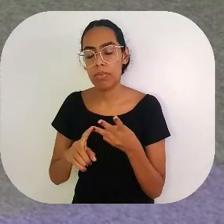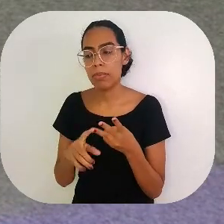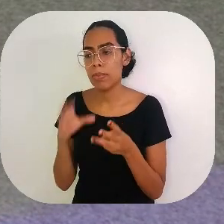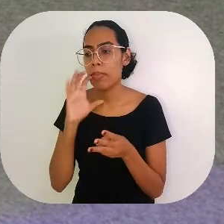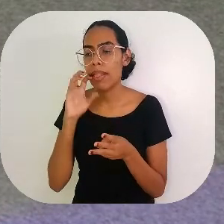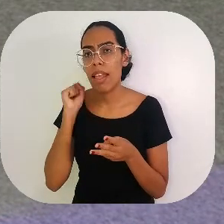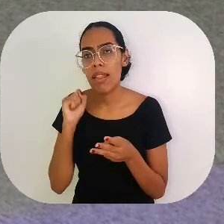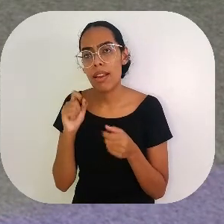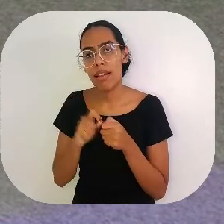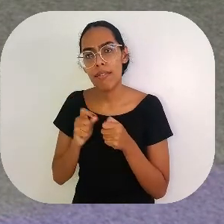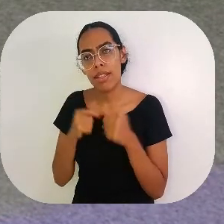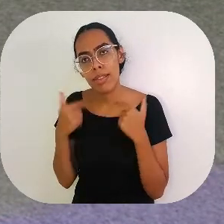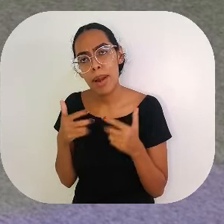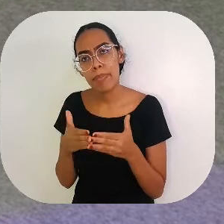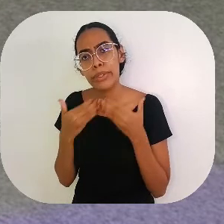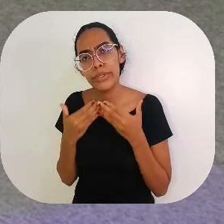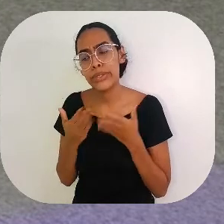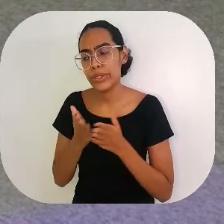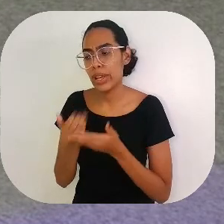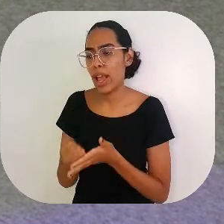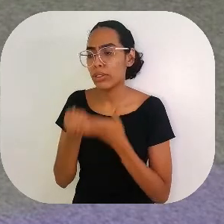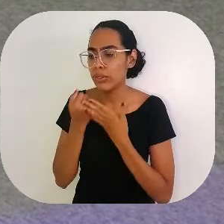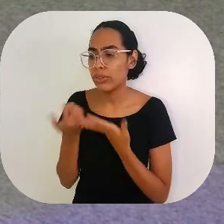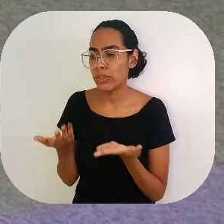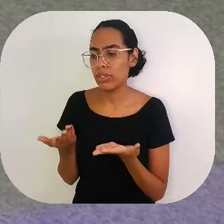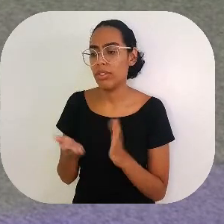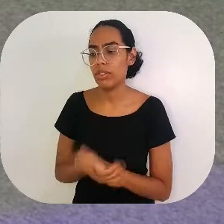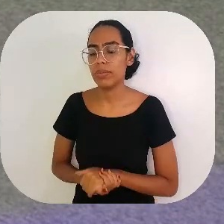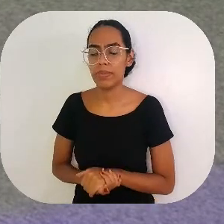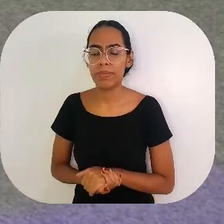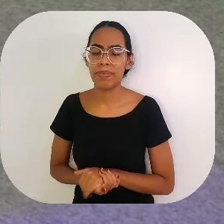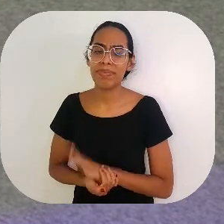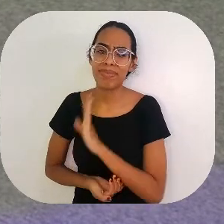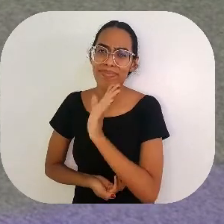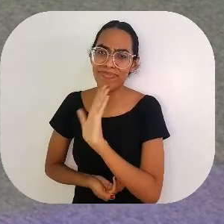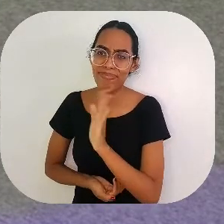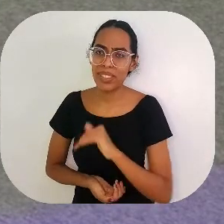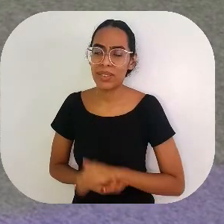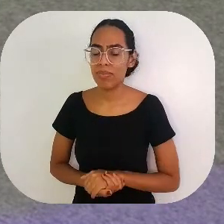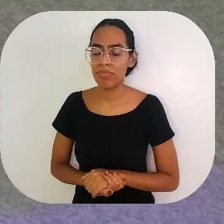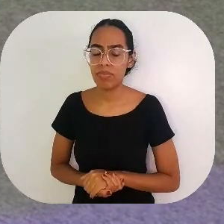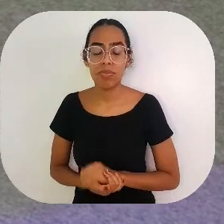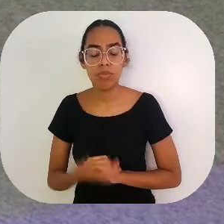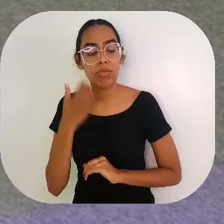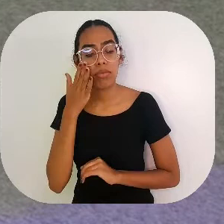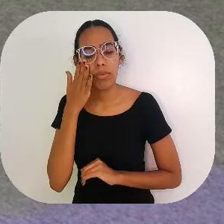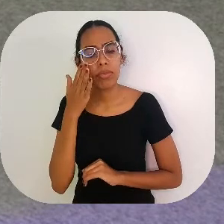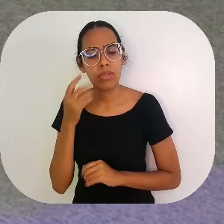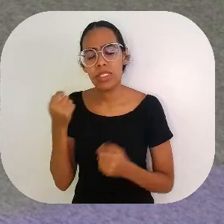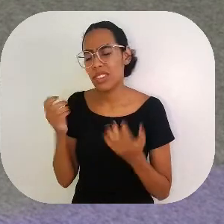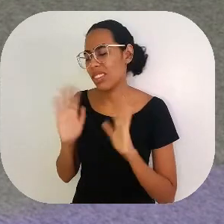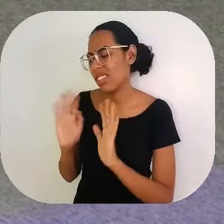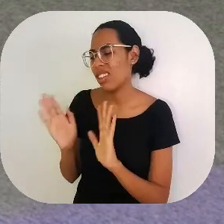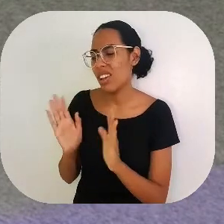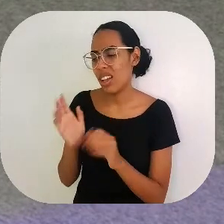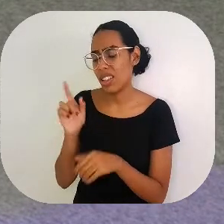pedir pra ele lhe dar um emprego. Não, mãe. Pra trabalhar na padaria, tem que acordar muito cedo. Não, mãe.